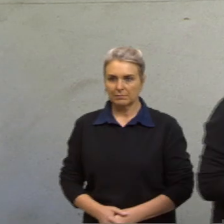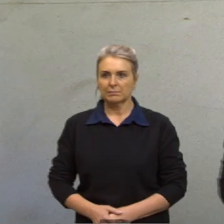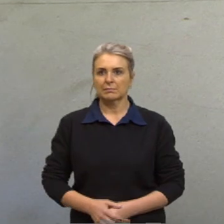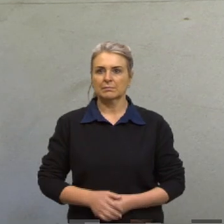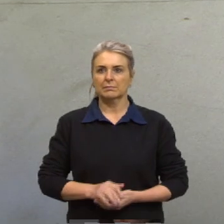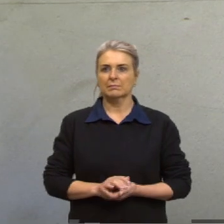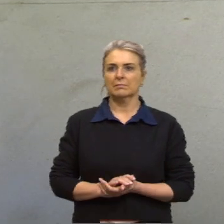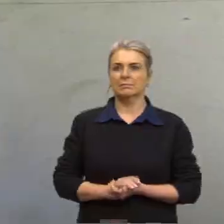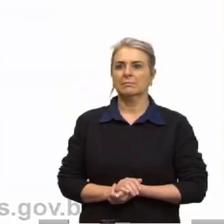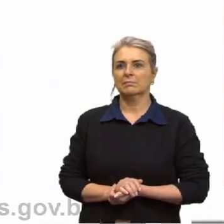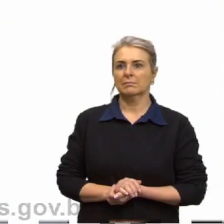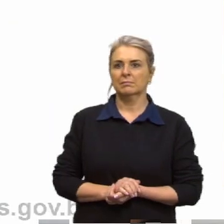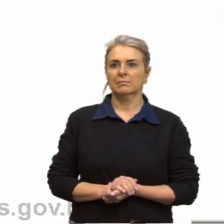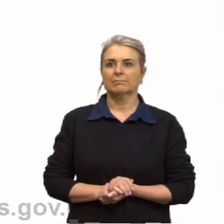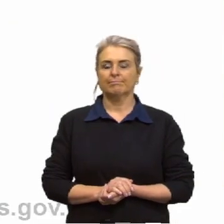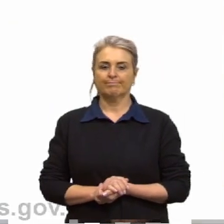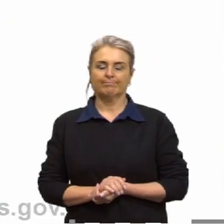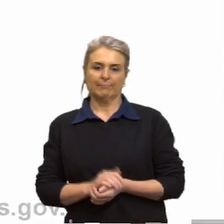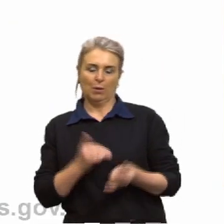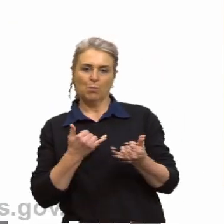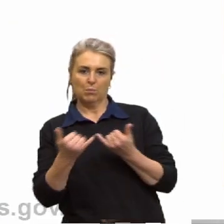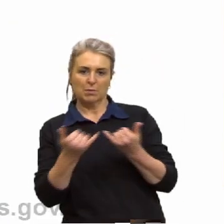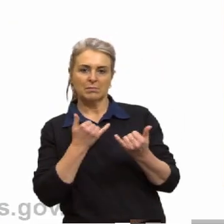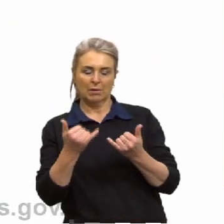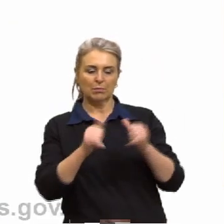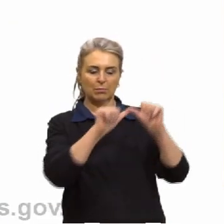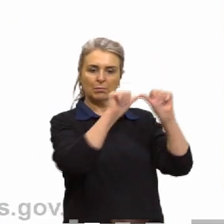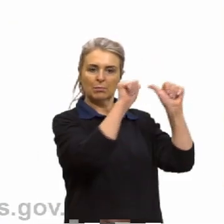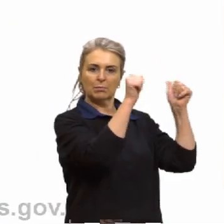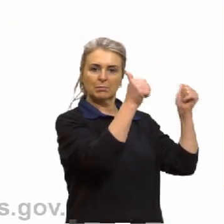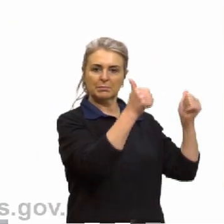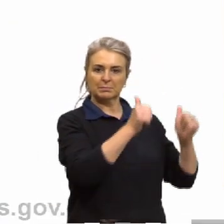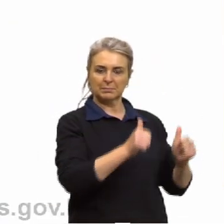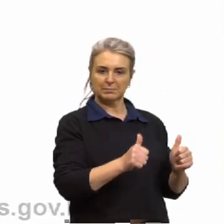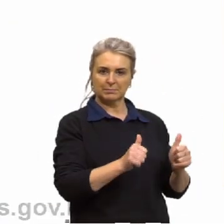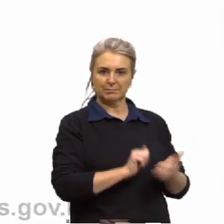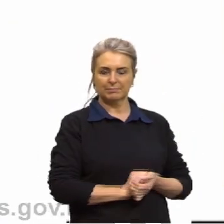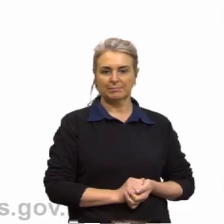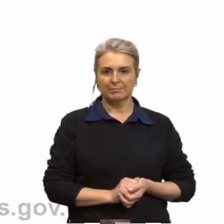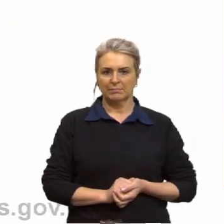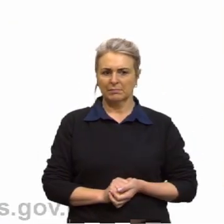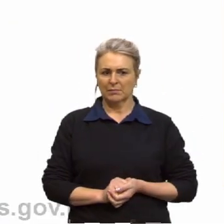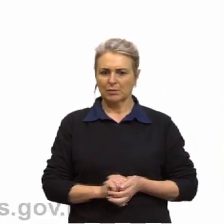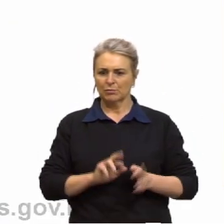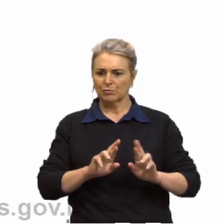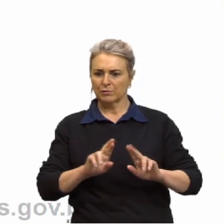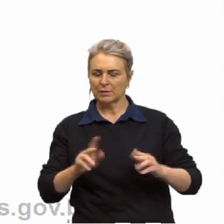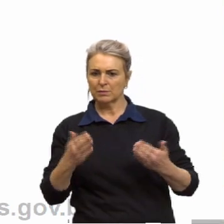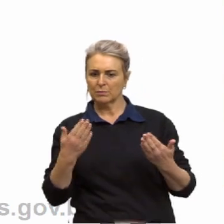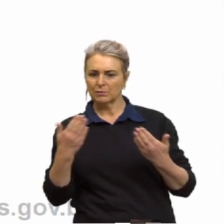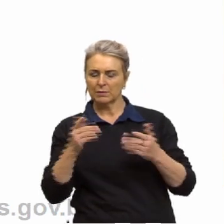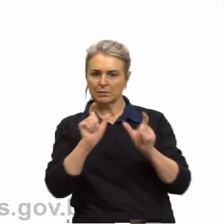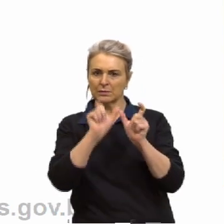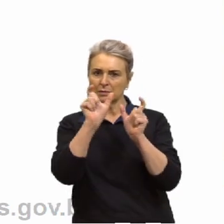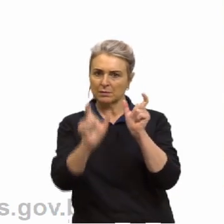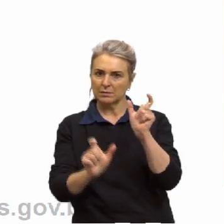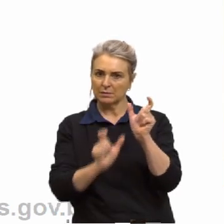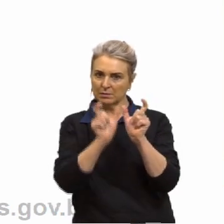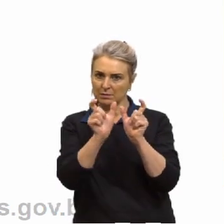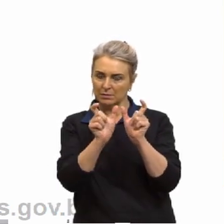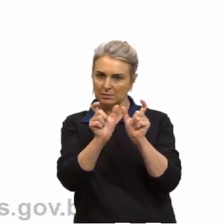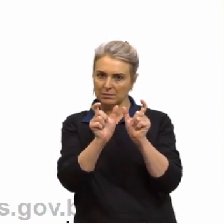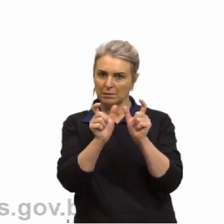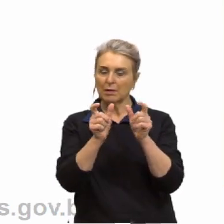Aqui eu trouxe um outro exemplo, né, numa figura de uma diferença entre uma análise morfológica e análise